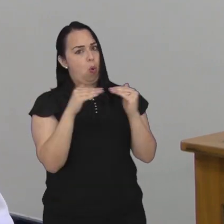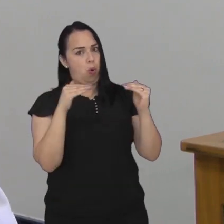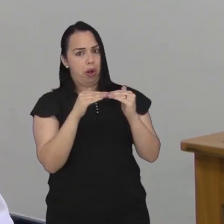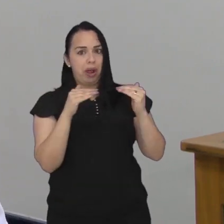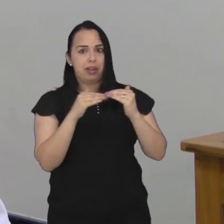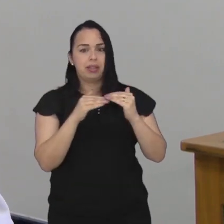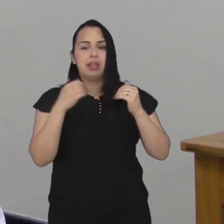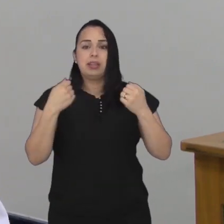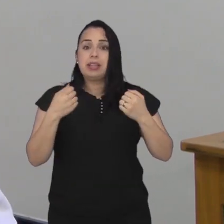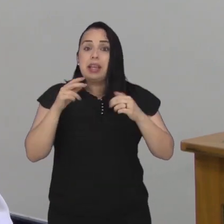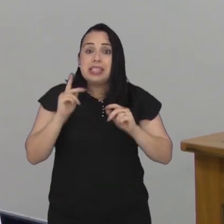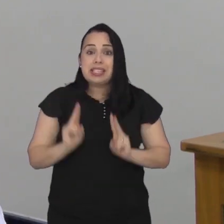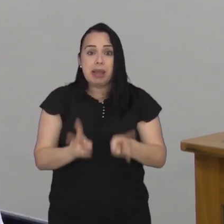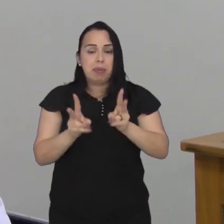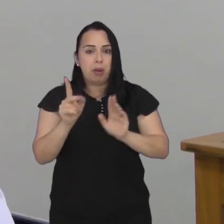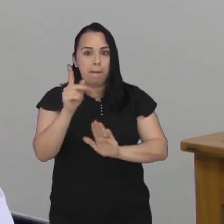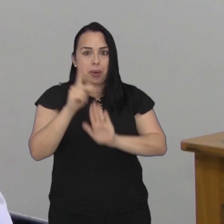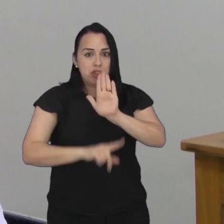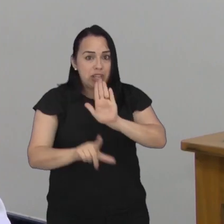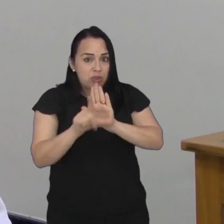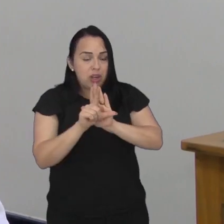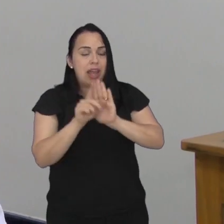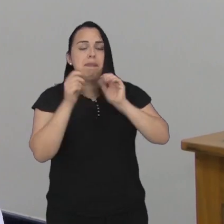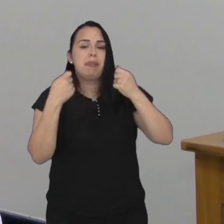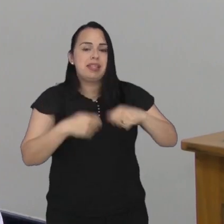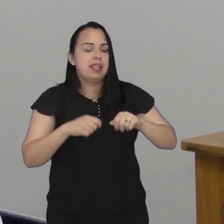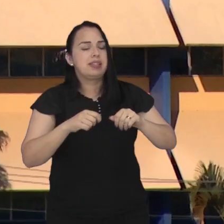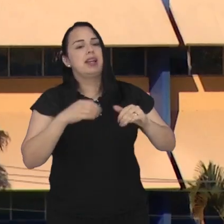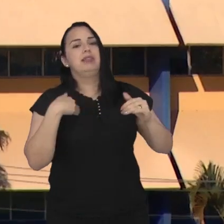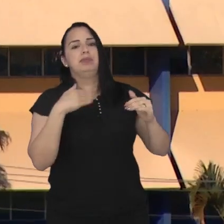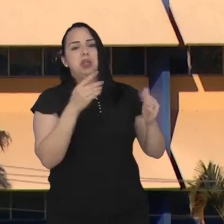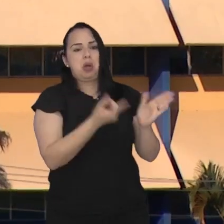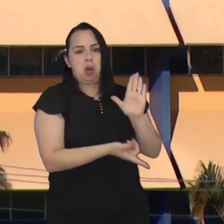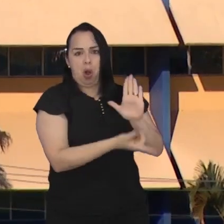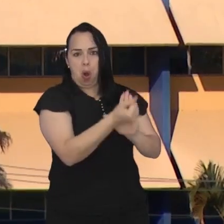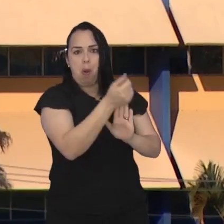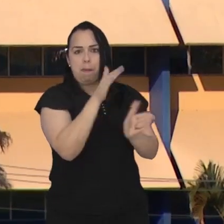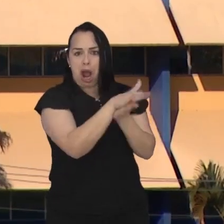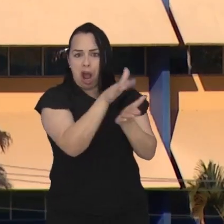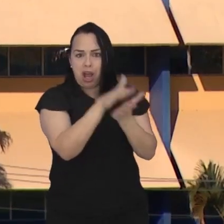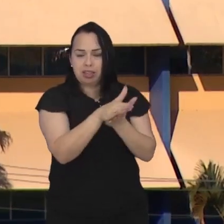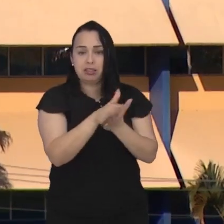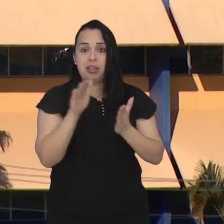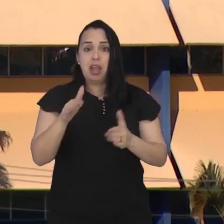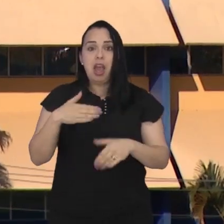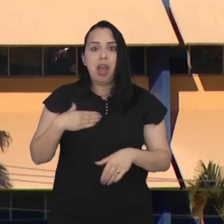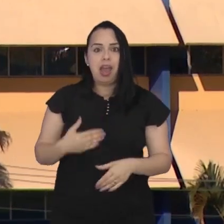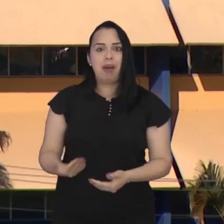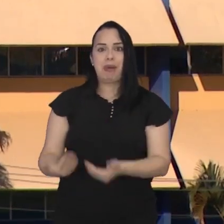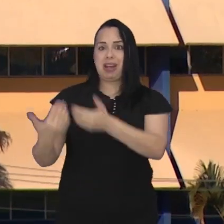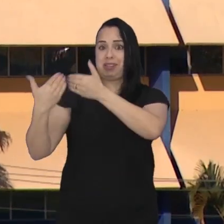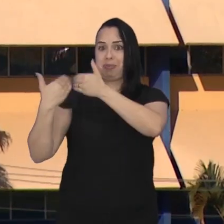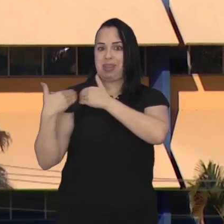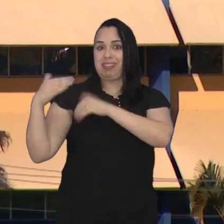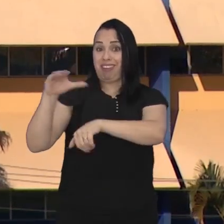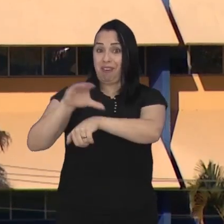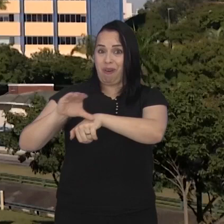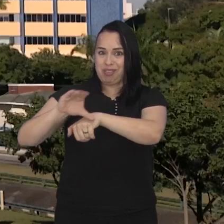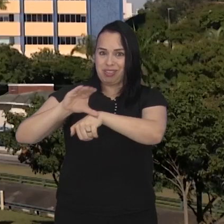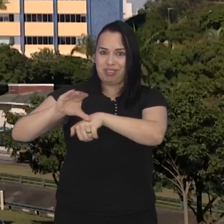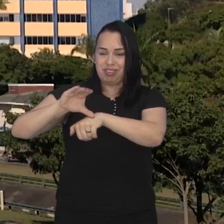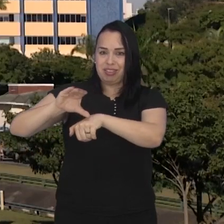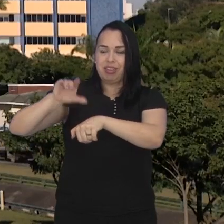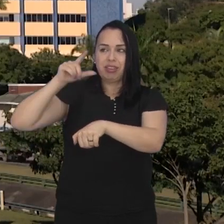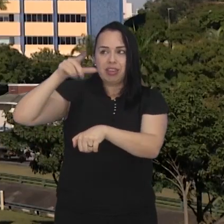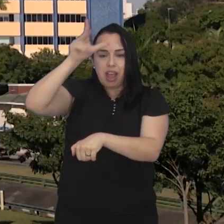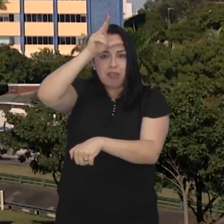ser feito sempre que existe um projeto de lei para aprovar as contas A prestação de contas é um dever constitucional dos órgãos